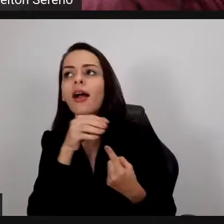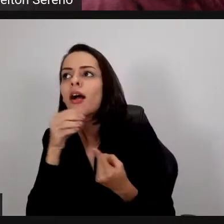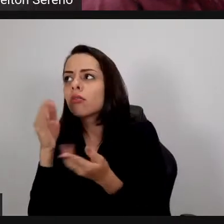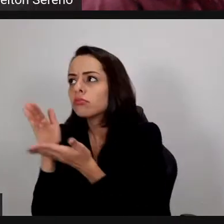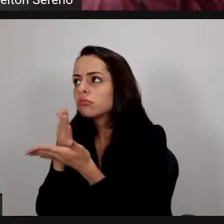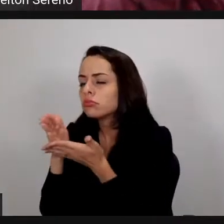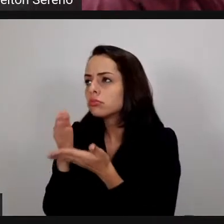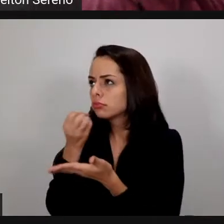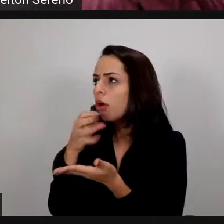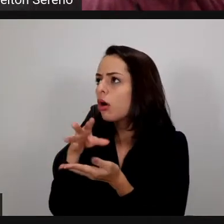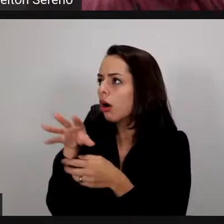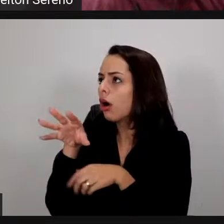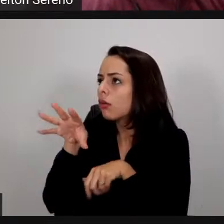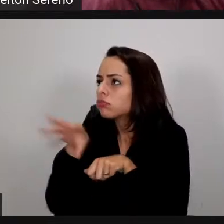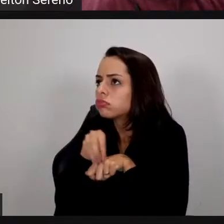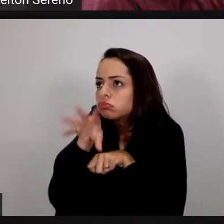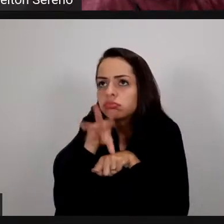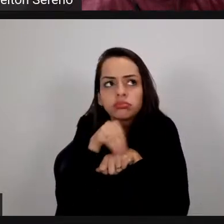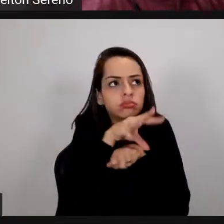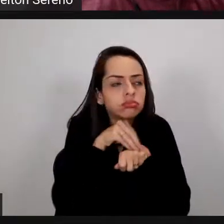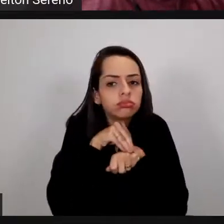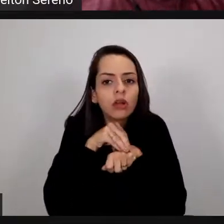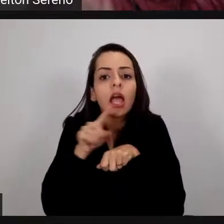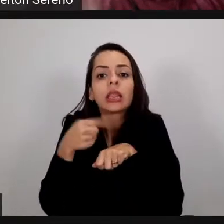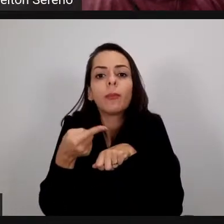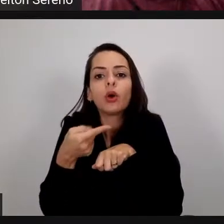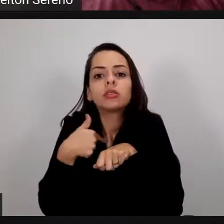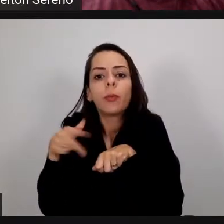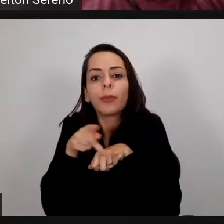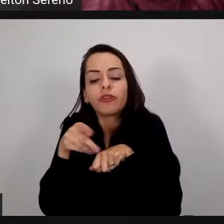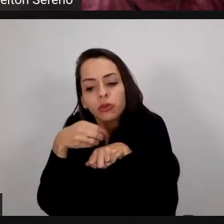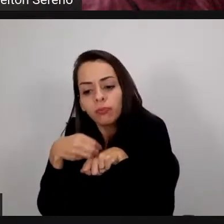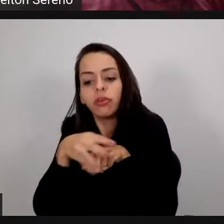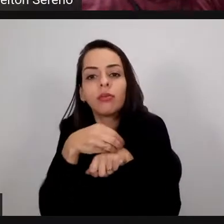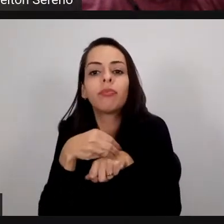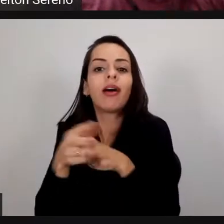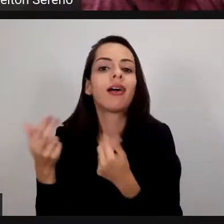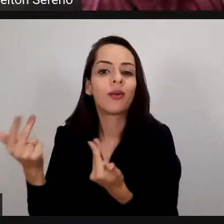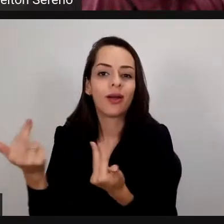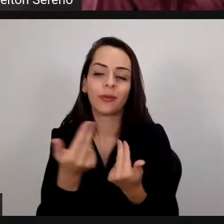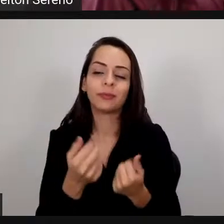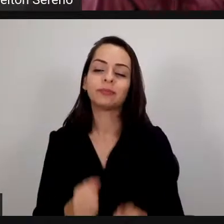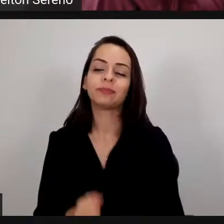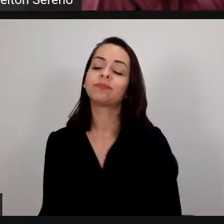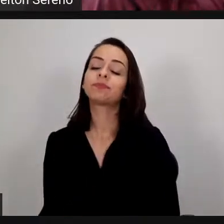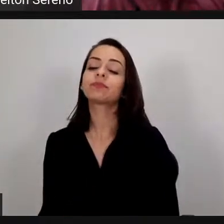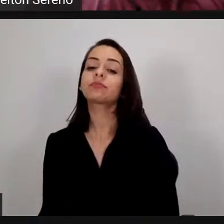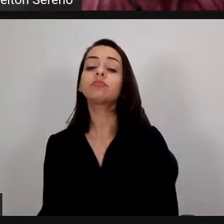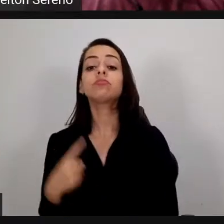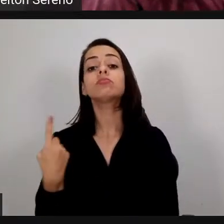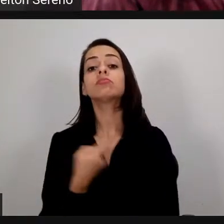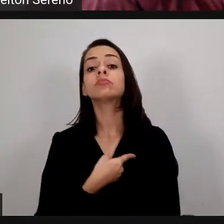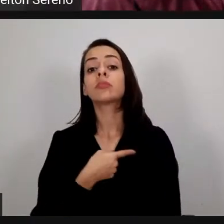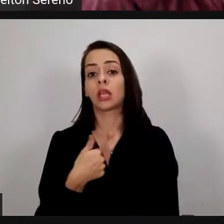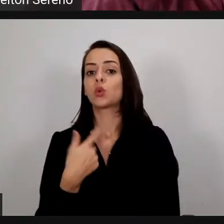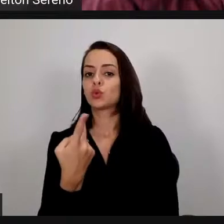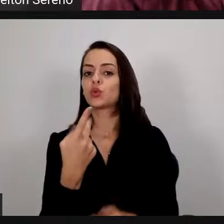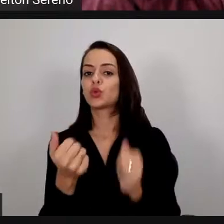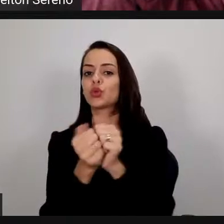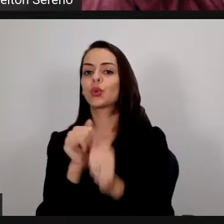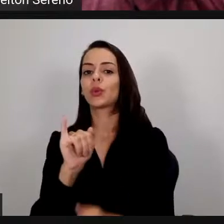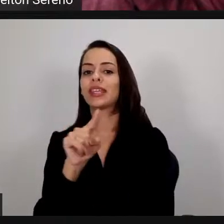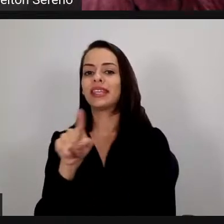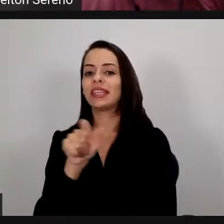tive a oportunidade de fazer essa capacitação em 2016, junto com a Isa, na mesma universidade, eu pude ver que algumas coisas que eu